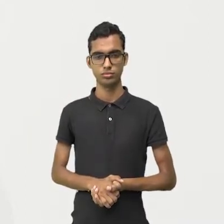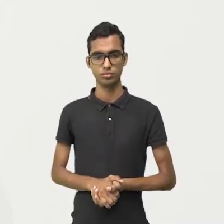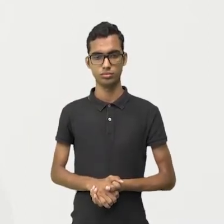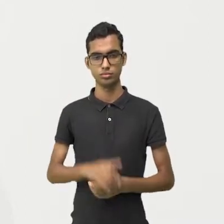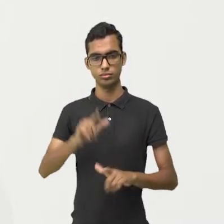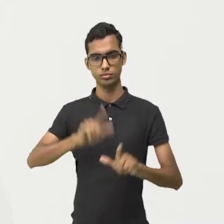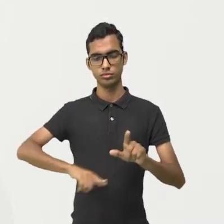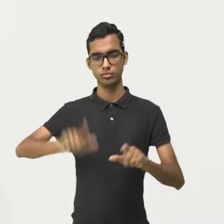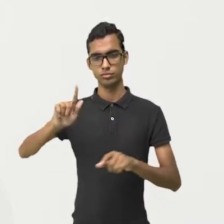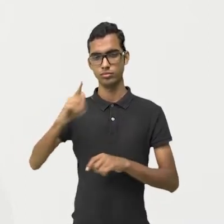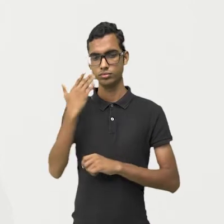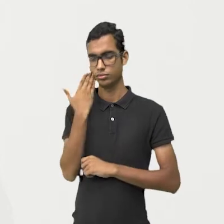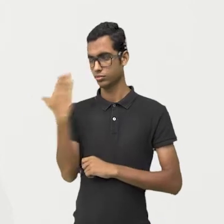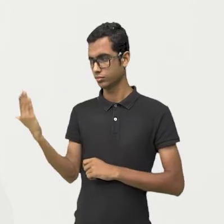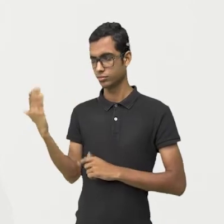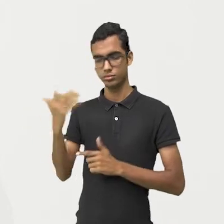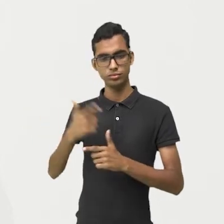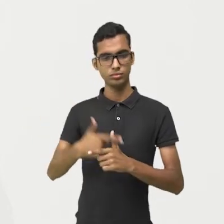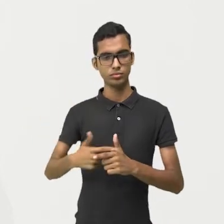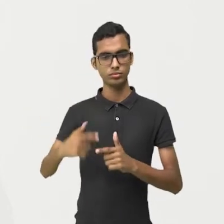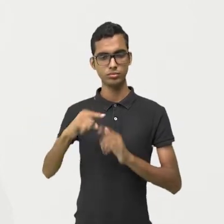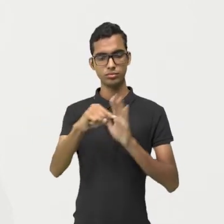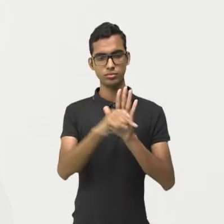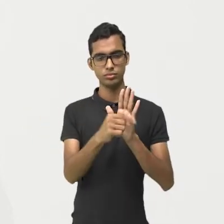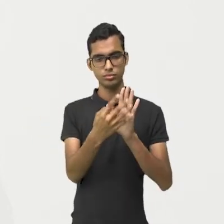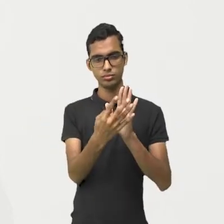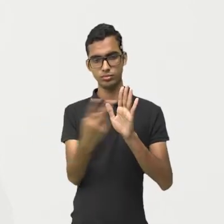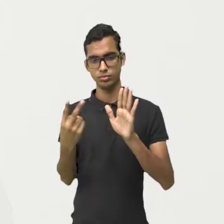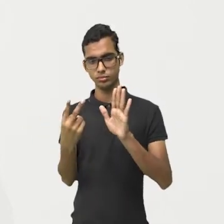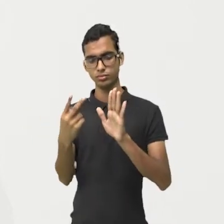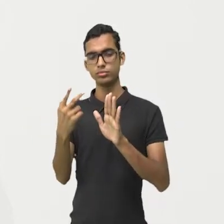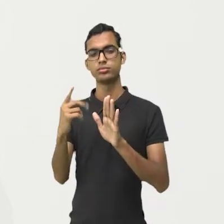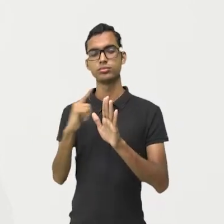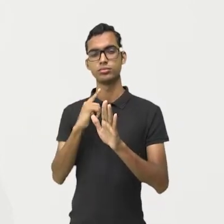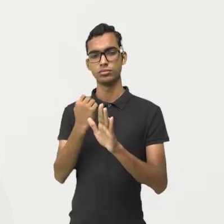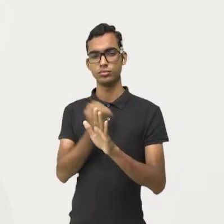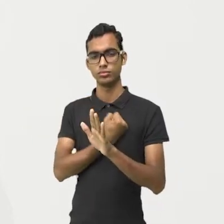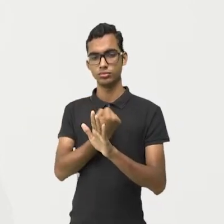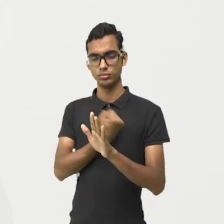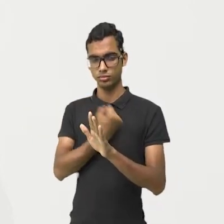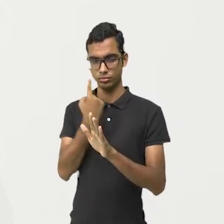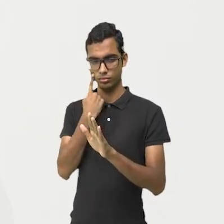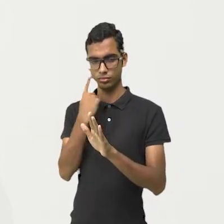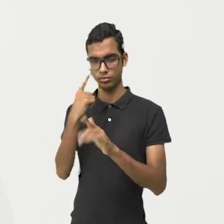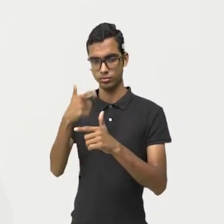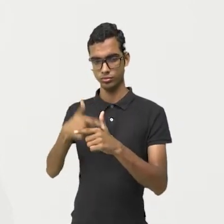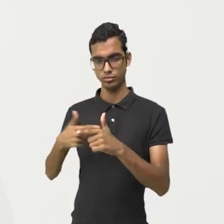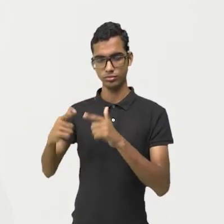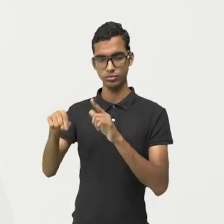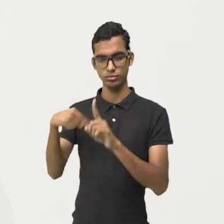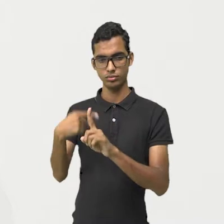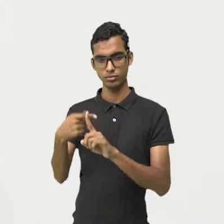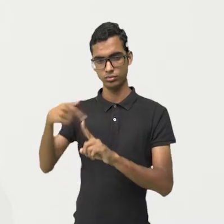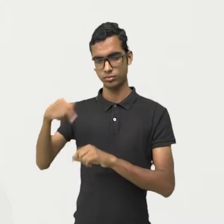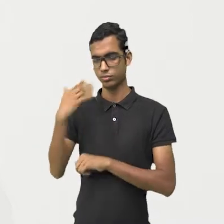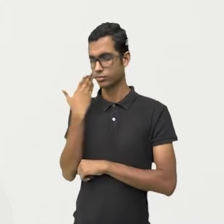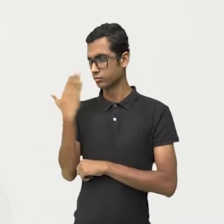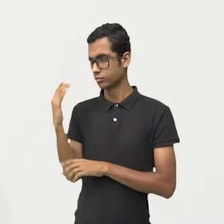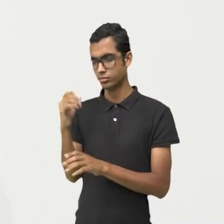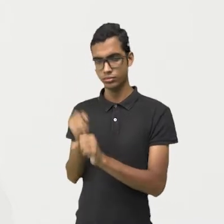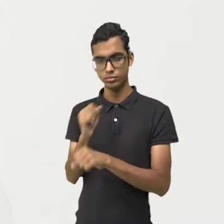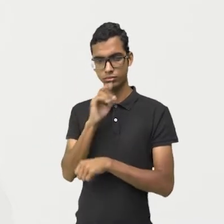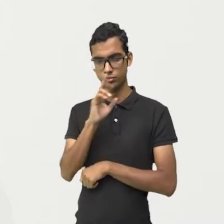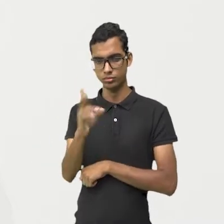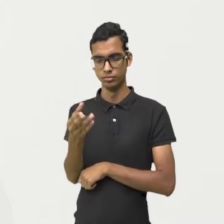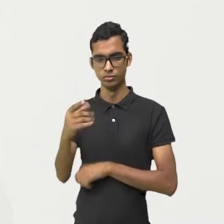letra G. Divisão de sinais diferentes. Resultado negativo. 42 dividido por 7 vai me dar